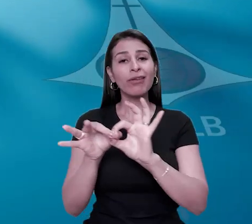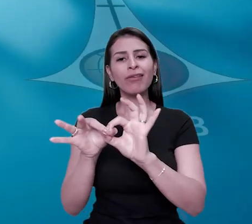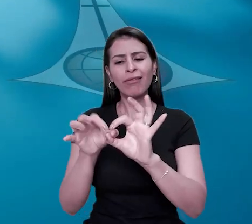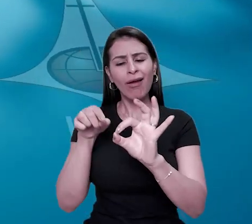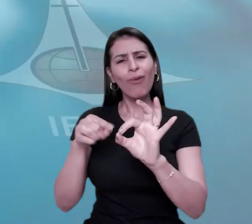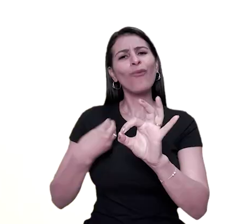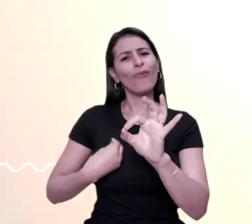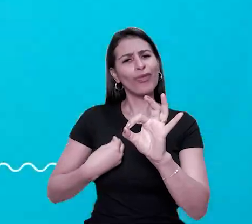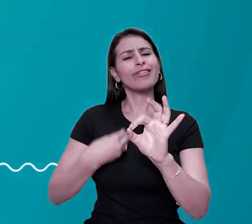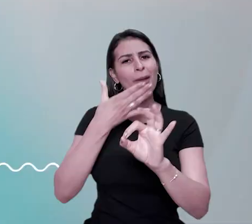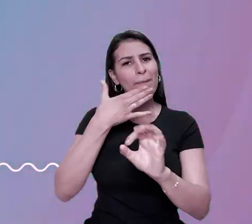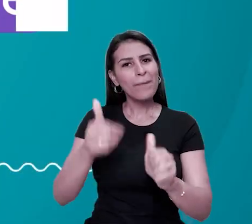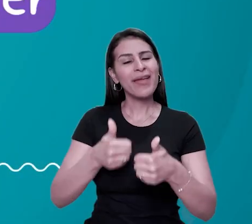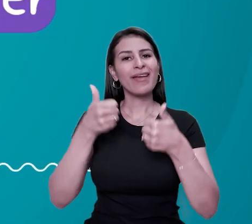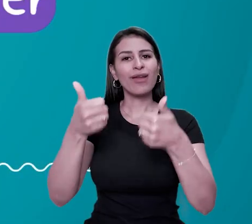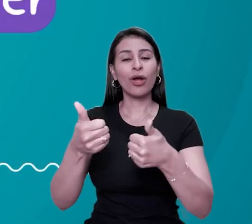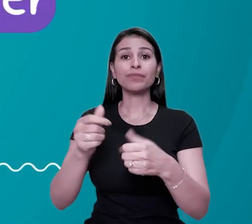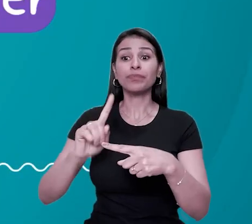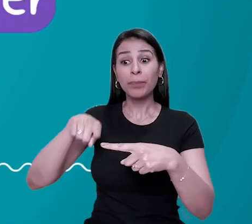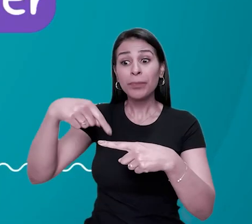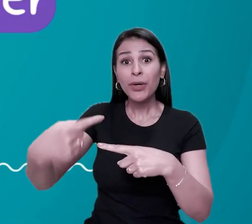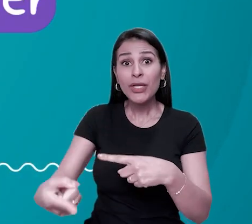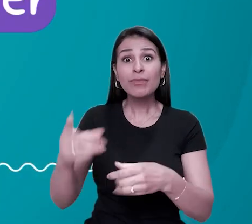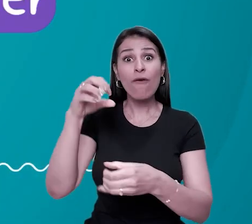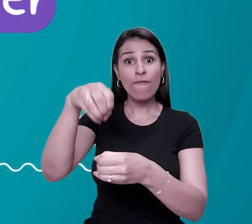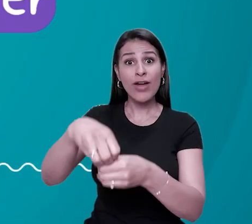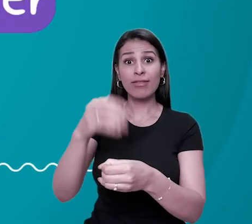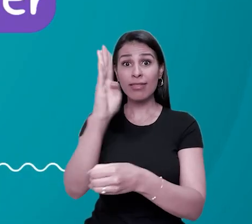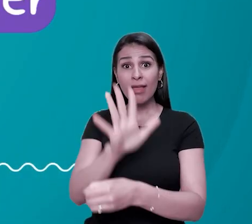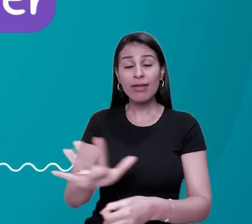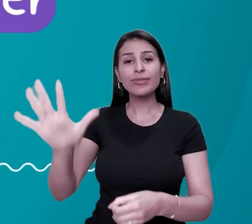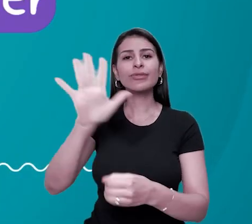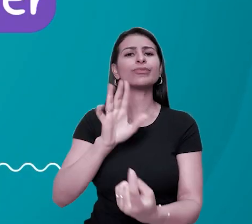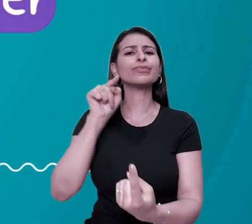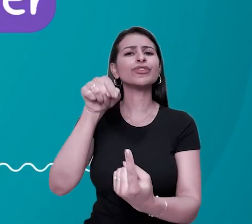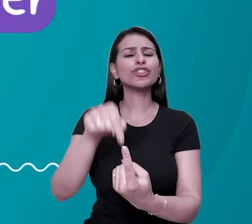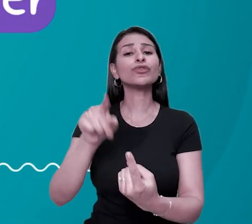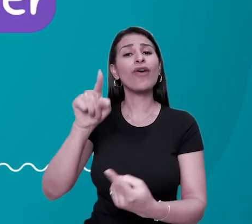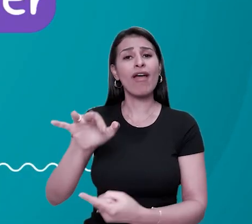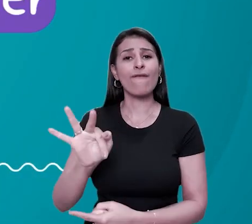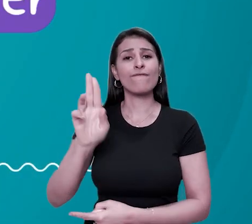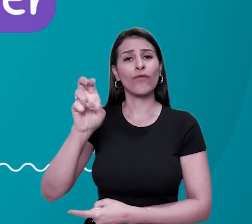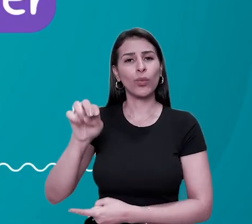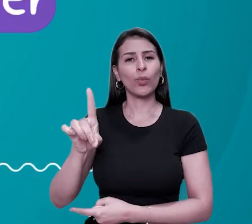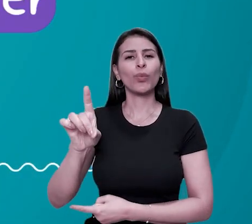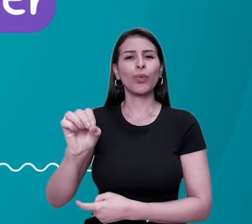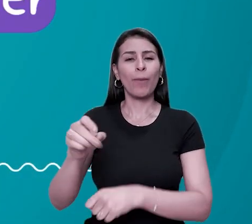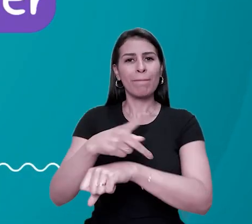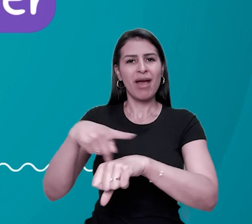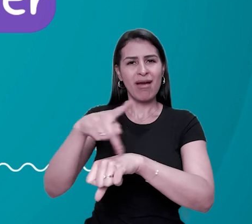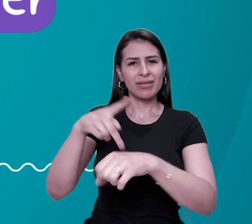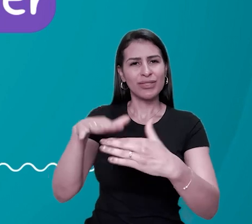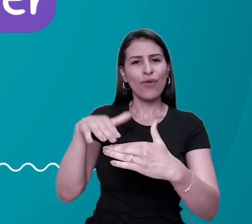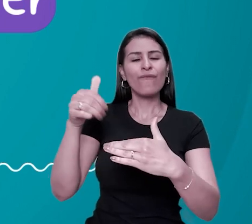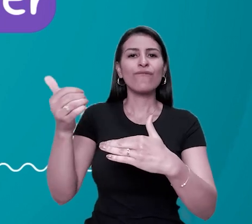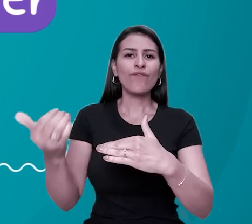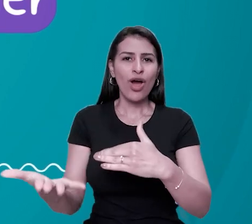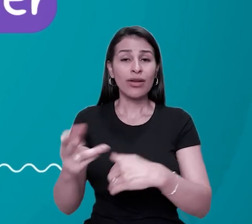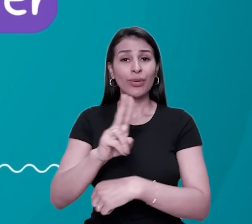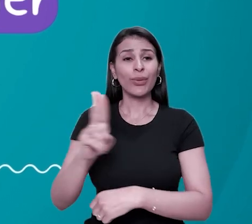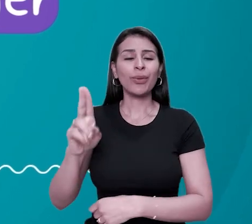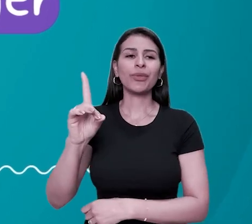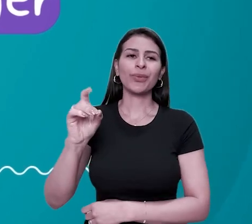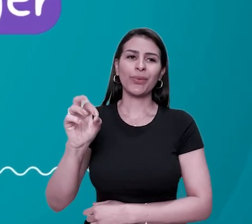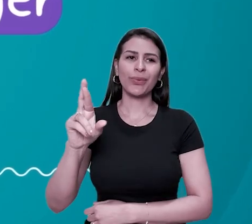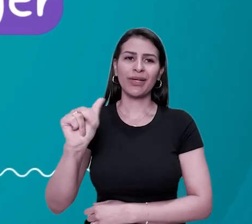digna. A próxima oferta nacional é destinada ao Fundo de Missão no Exterior, Irmã Doracy Edinger. O fundo